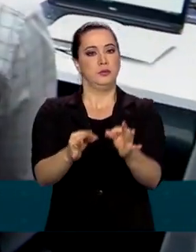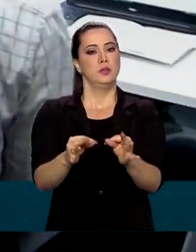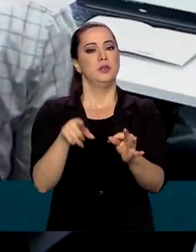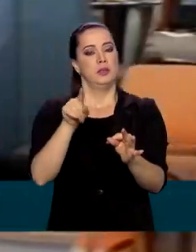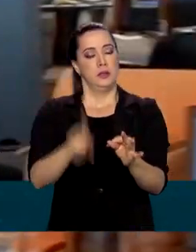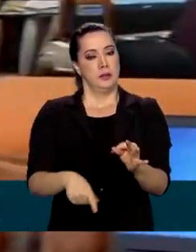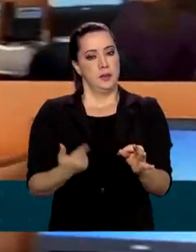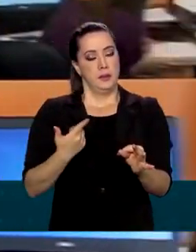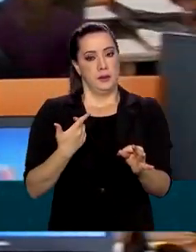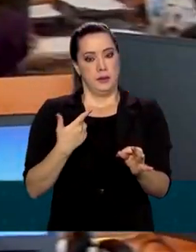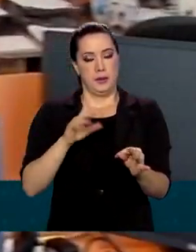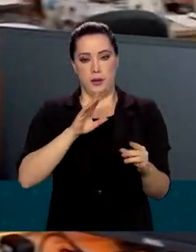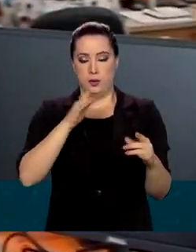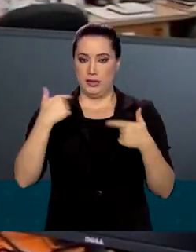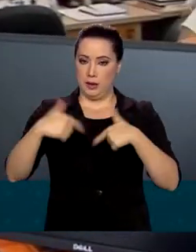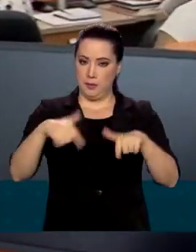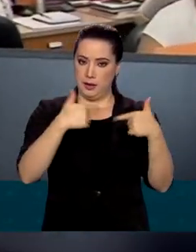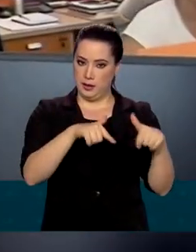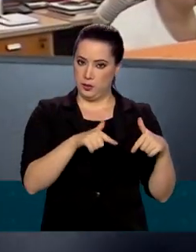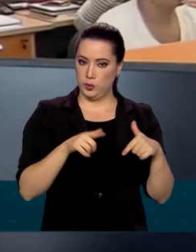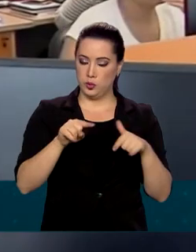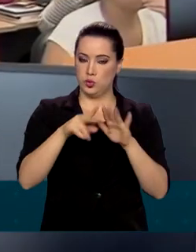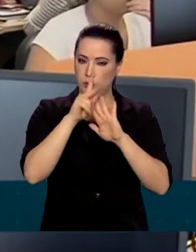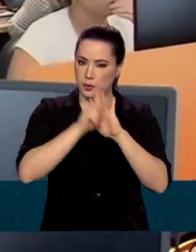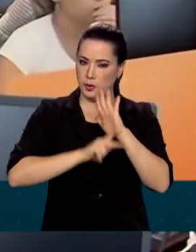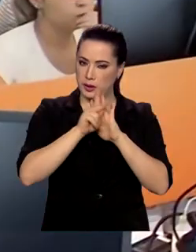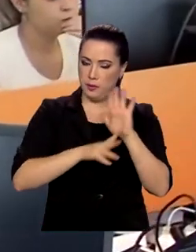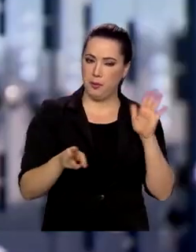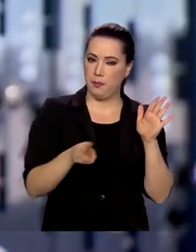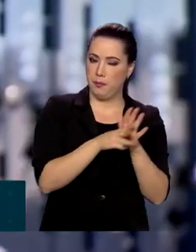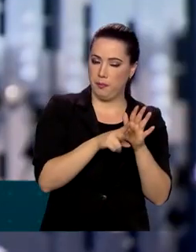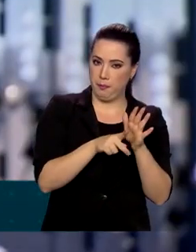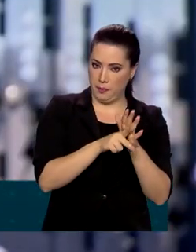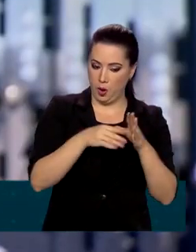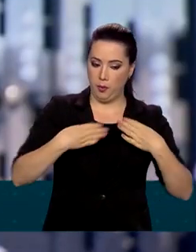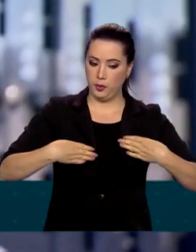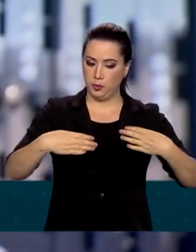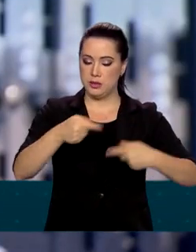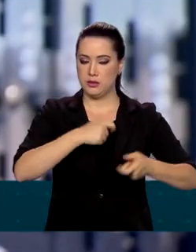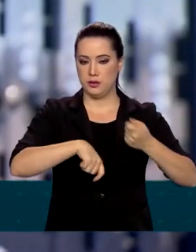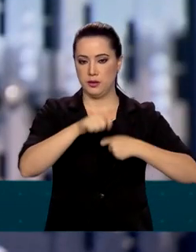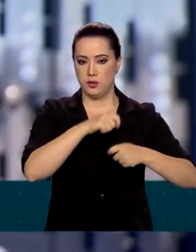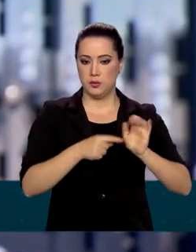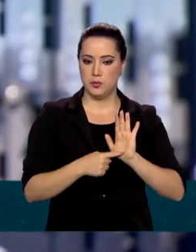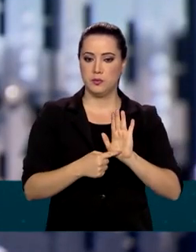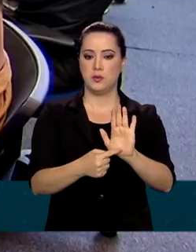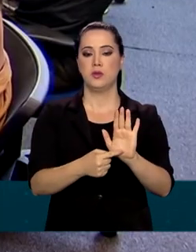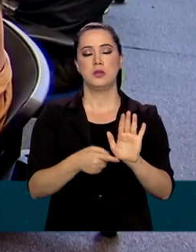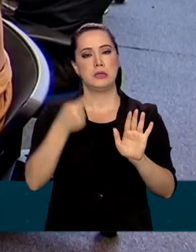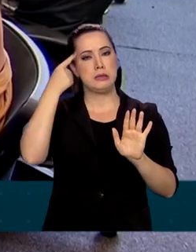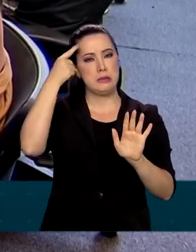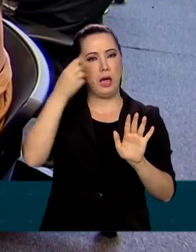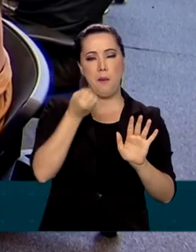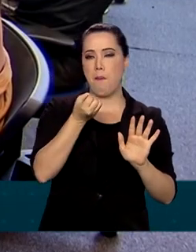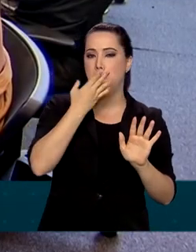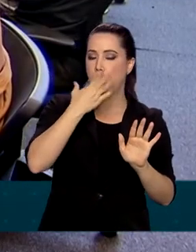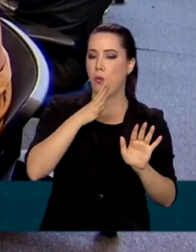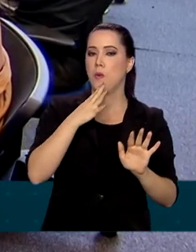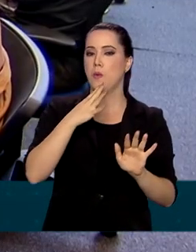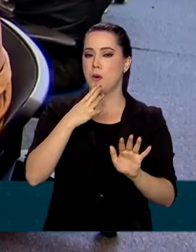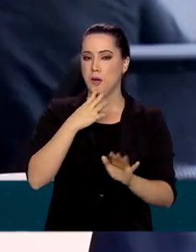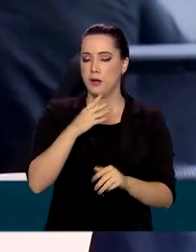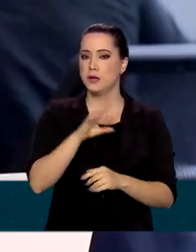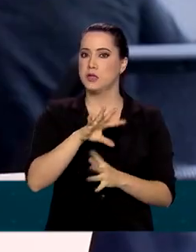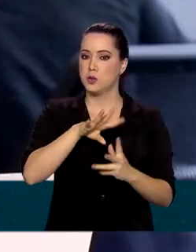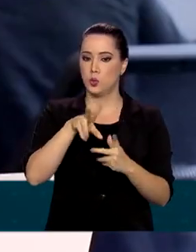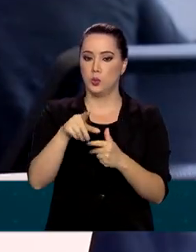startups. Esse é o papel do Inovativa Brasil, o projeto que sinaliza o caminho para quem tem uma boa ideia, vem sendo reconhecido